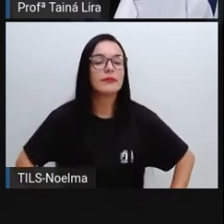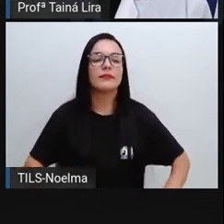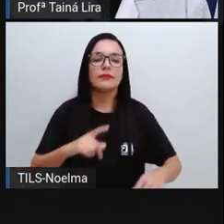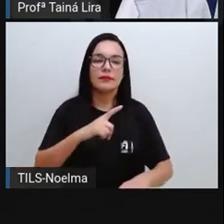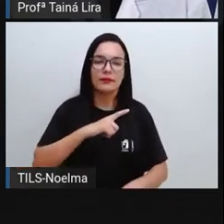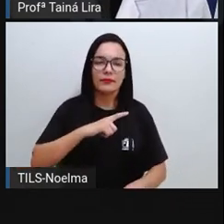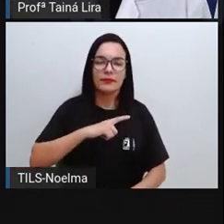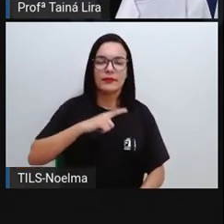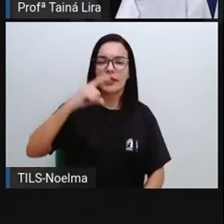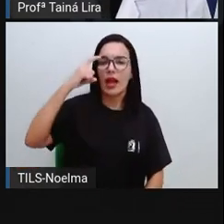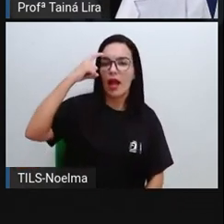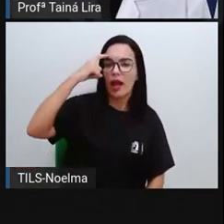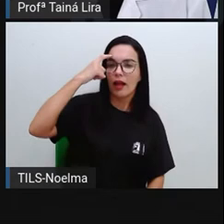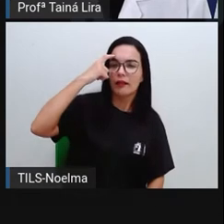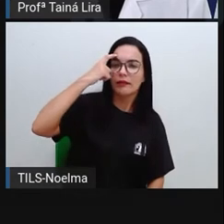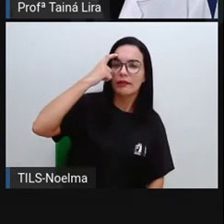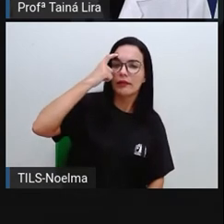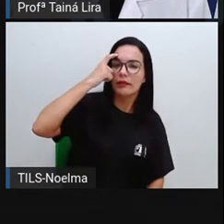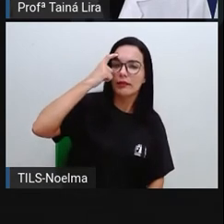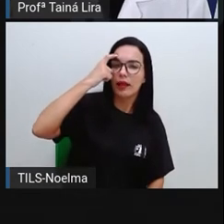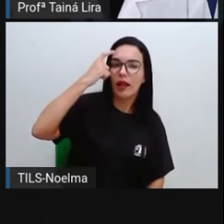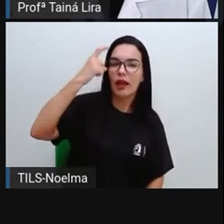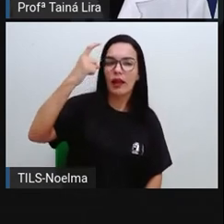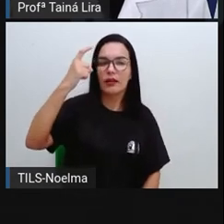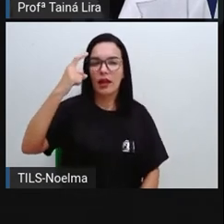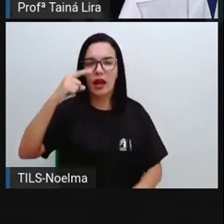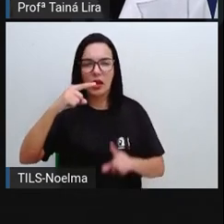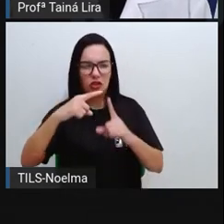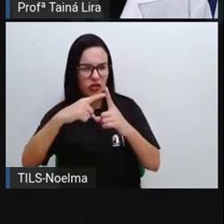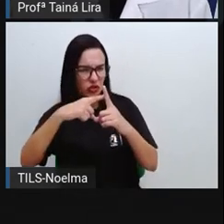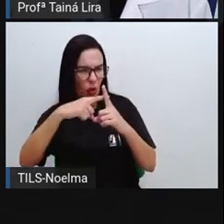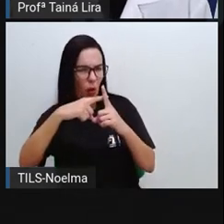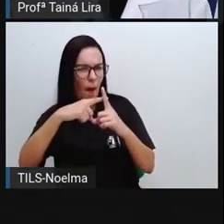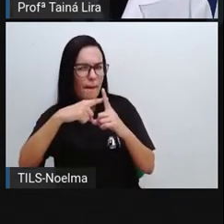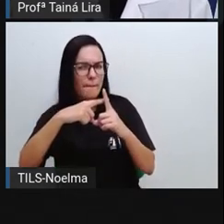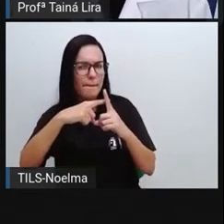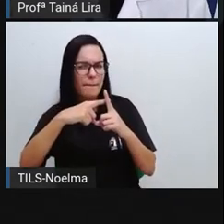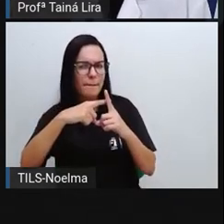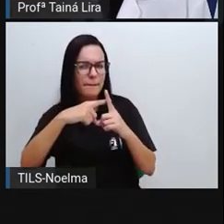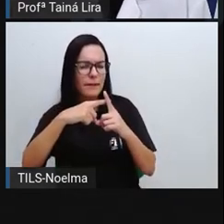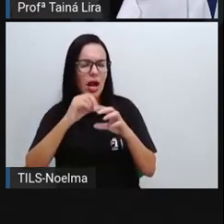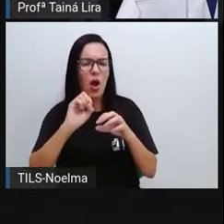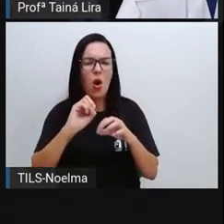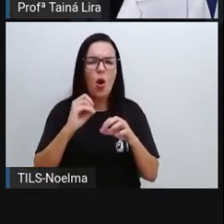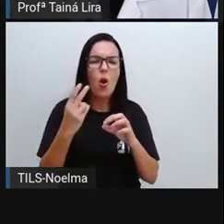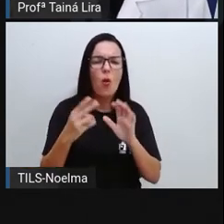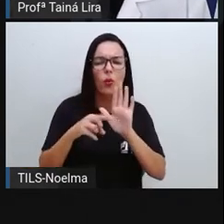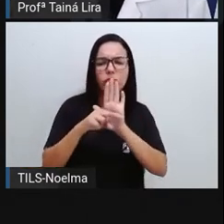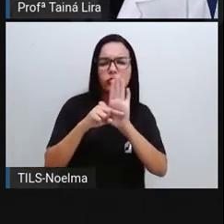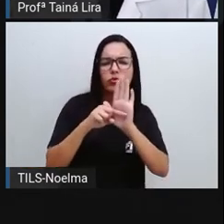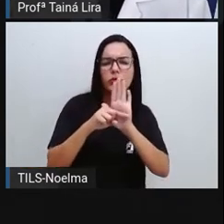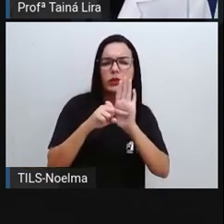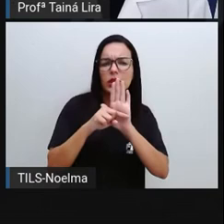Qual ideia ele tá trazendo? Será que é uma adição ou será que é uma subtração?